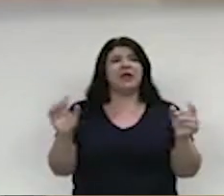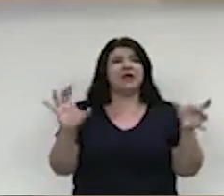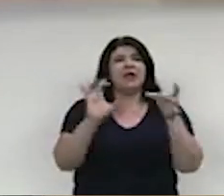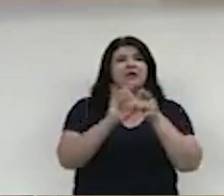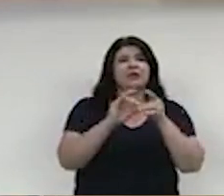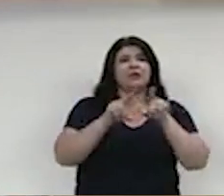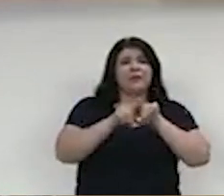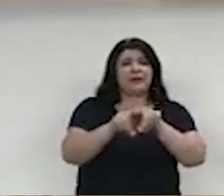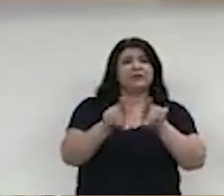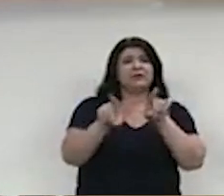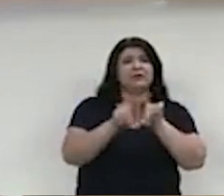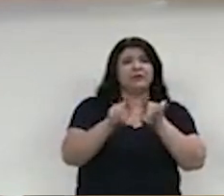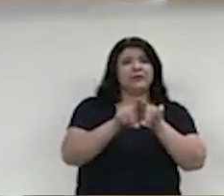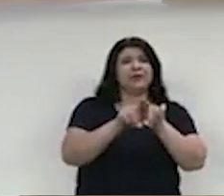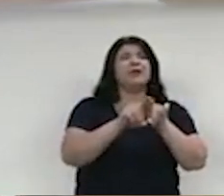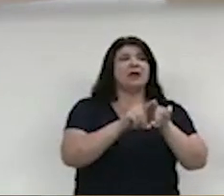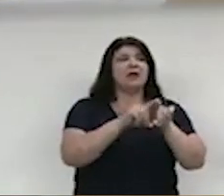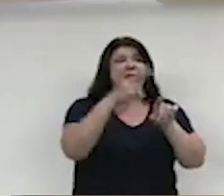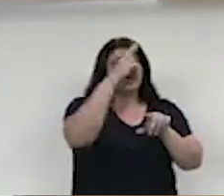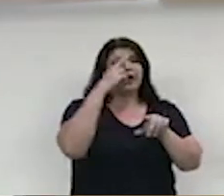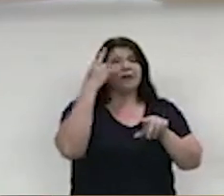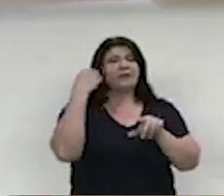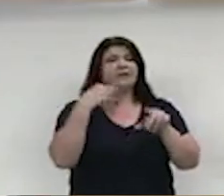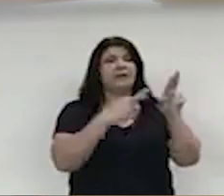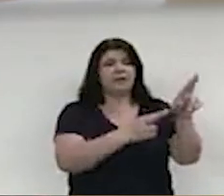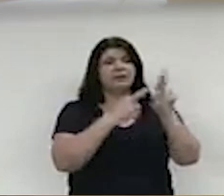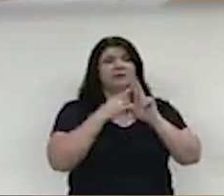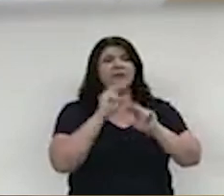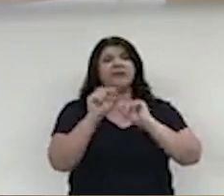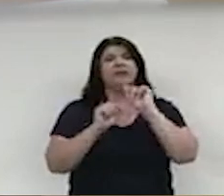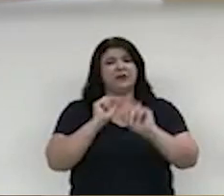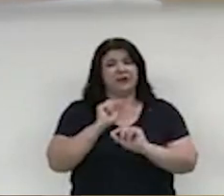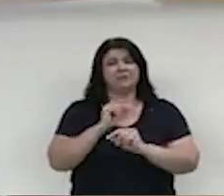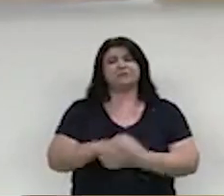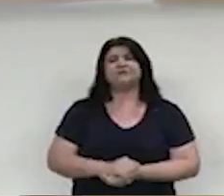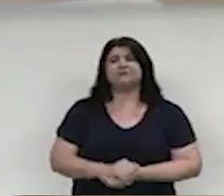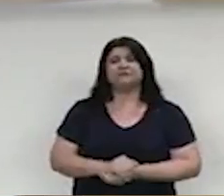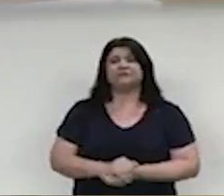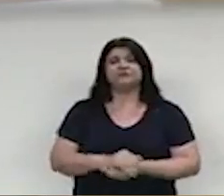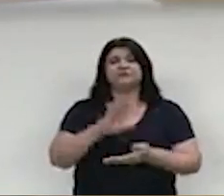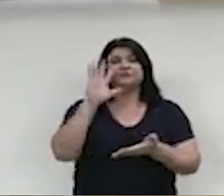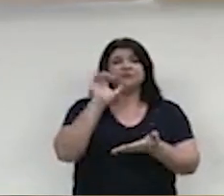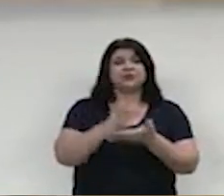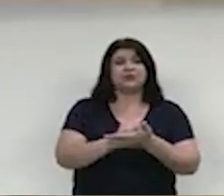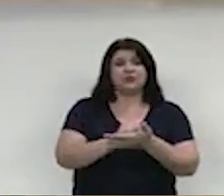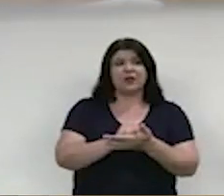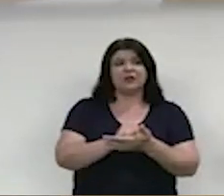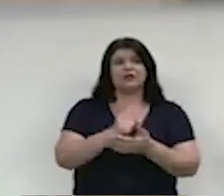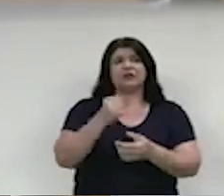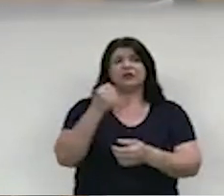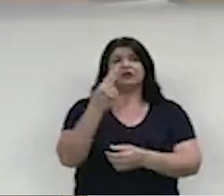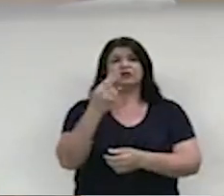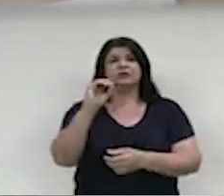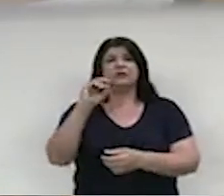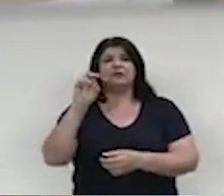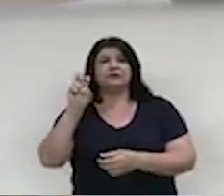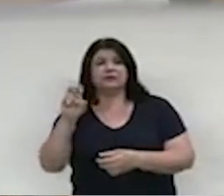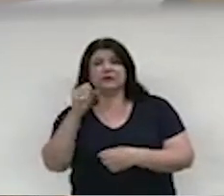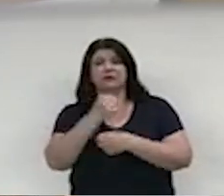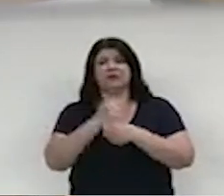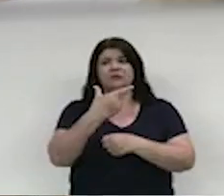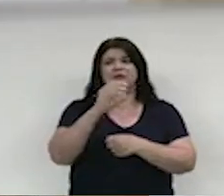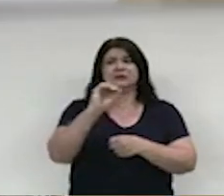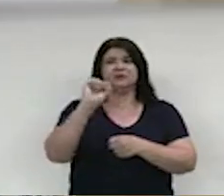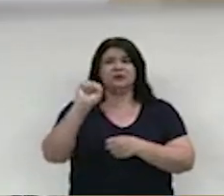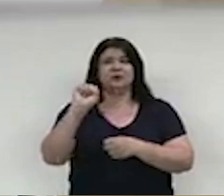a senhora prefeita respondeu no dia 22 de fevereiro de 2021 que, conforme o contrato 205 de 2008, o imóvel inicialmente